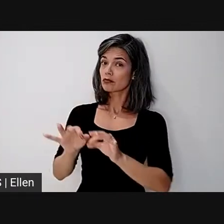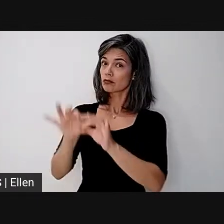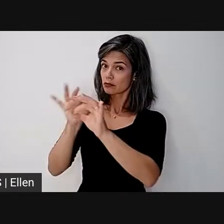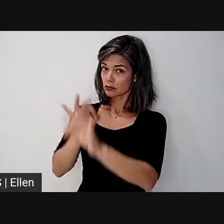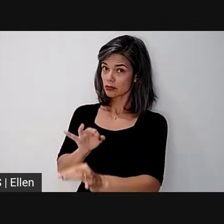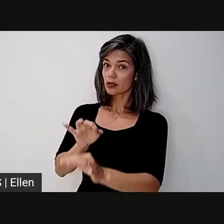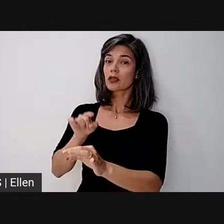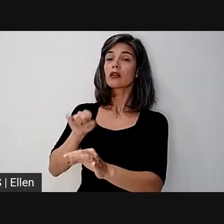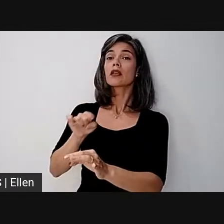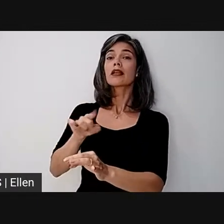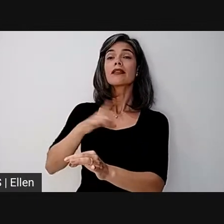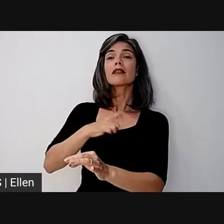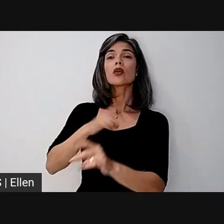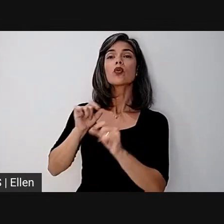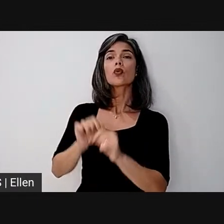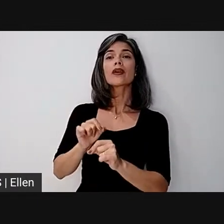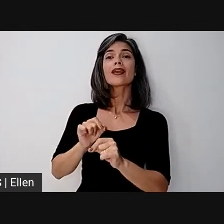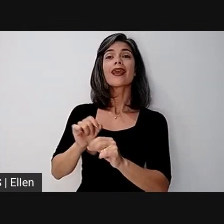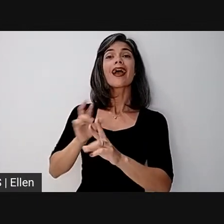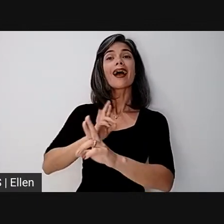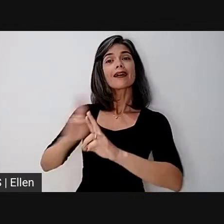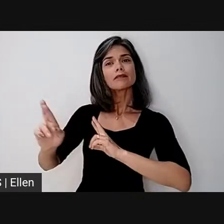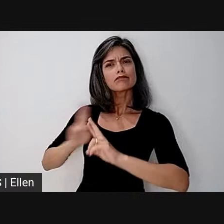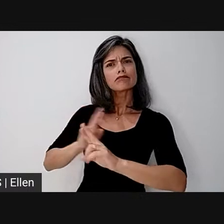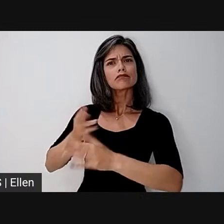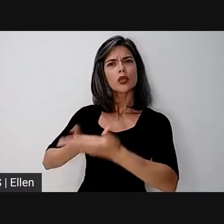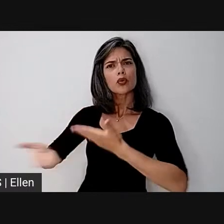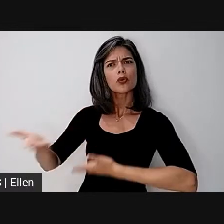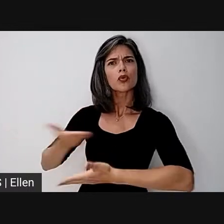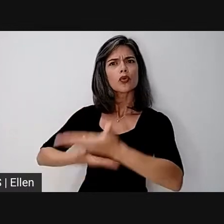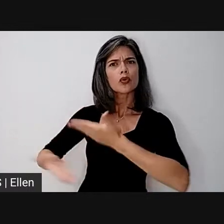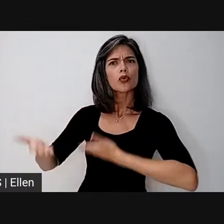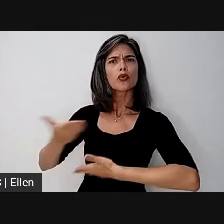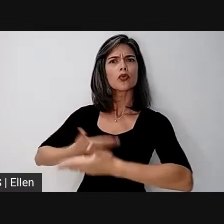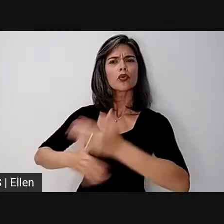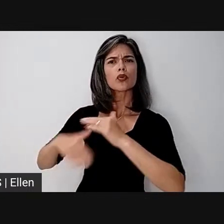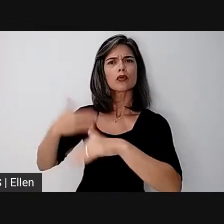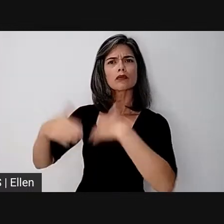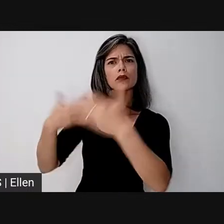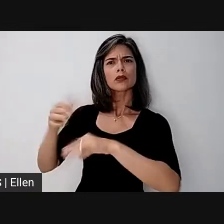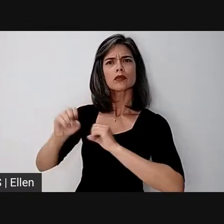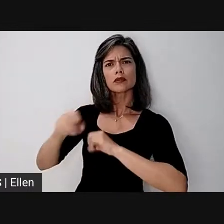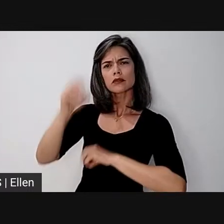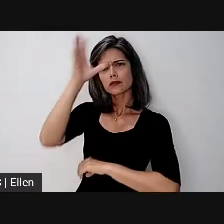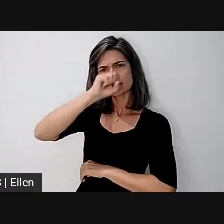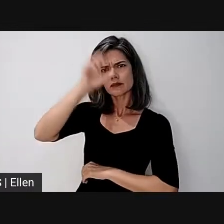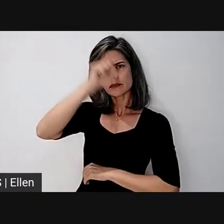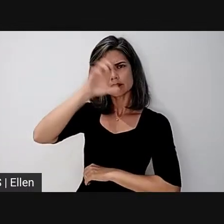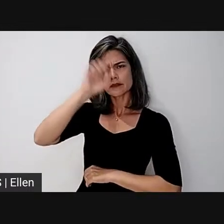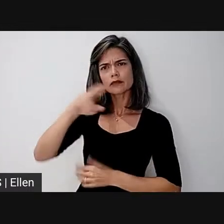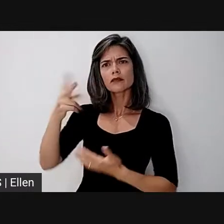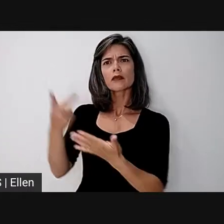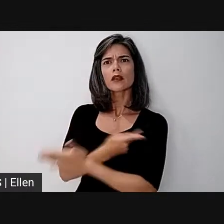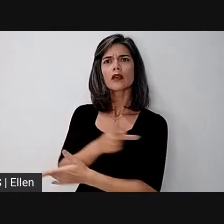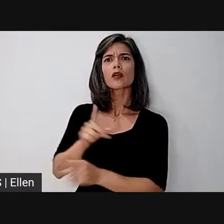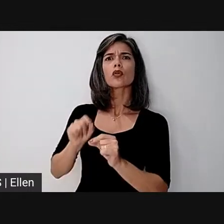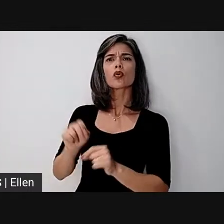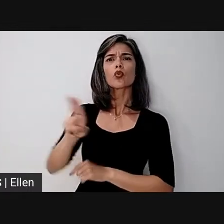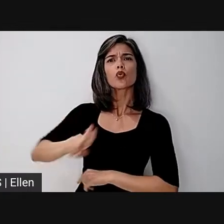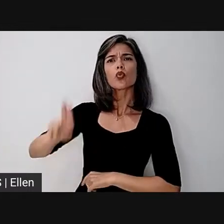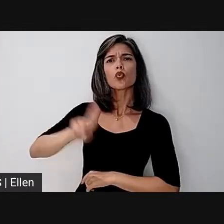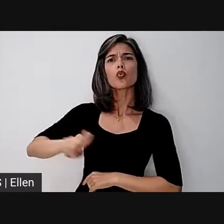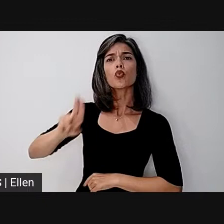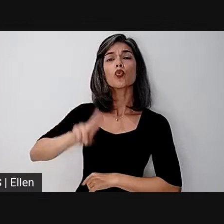respeito à mediação didática-pedagógica nos processos de ensino-aprendizagem que ocorrem com a utilização dos